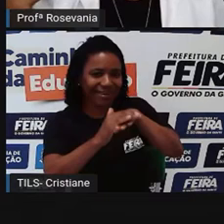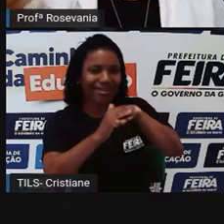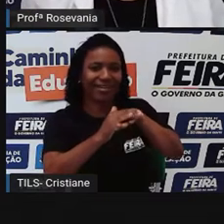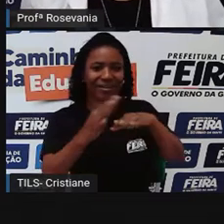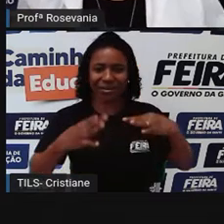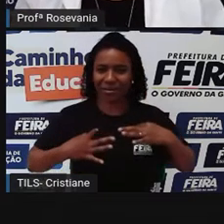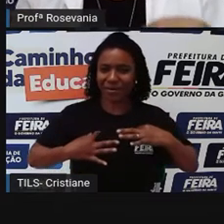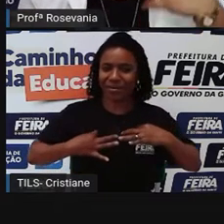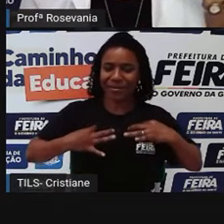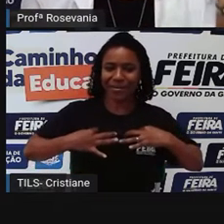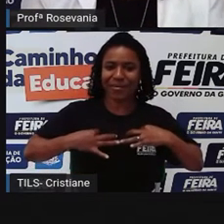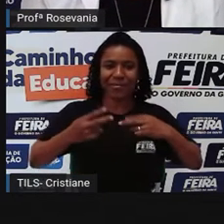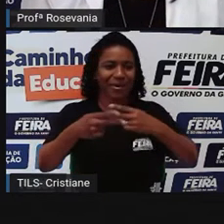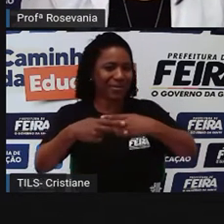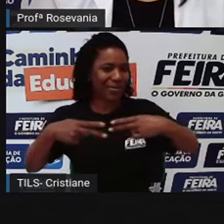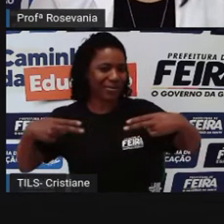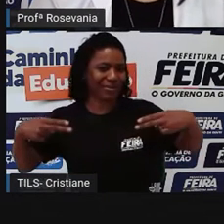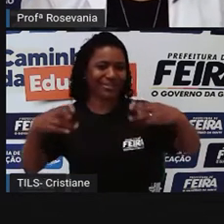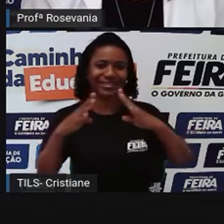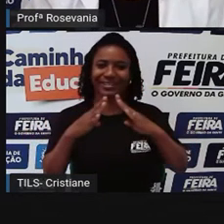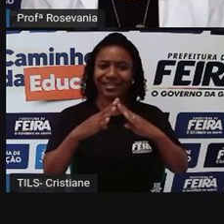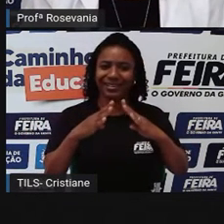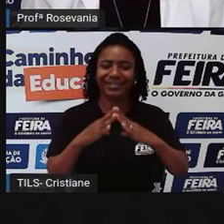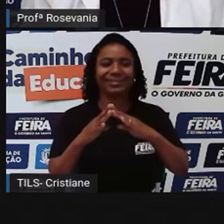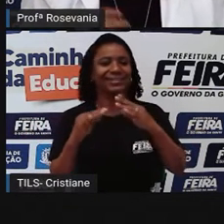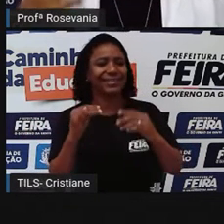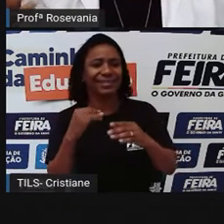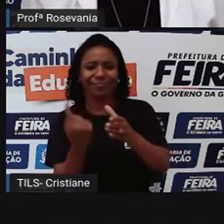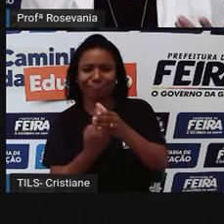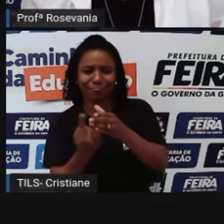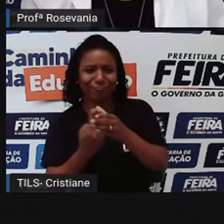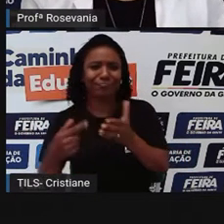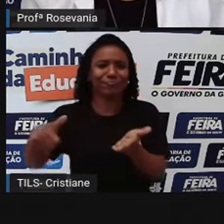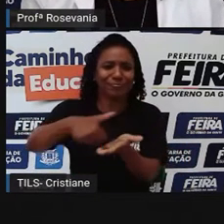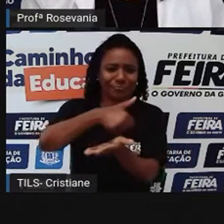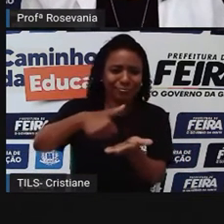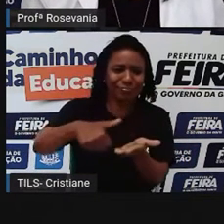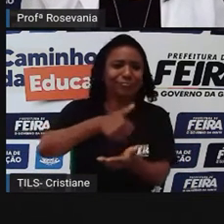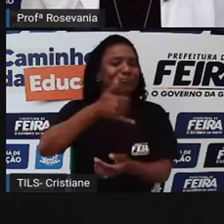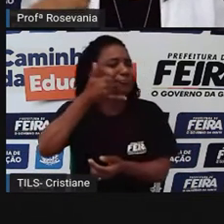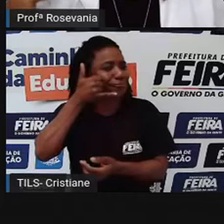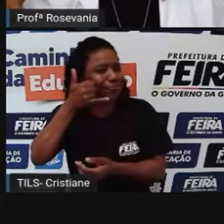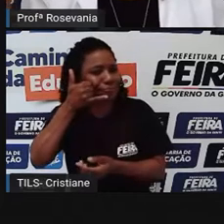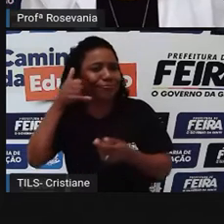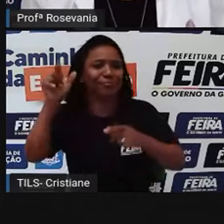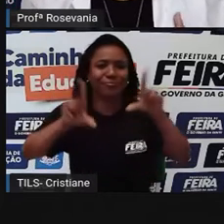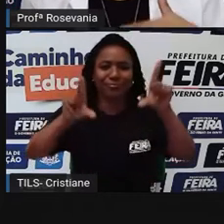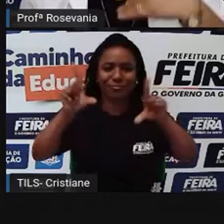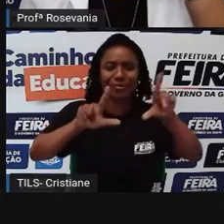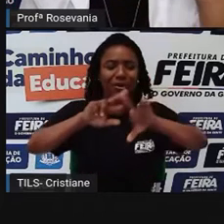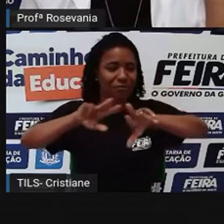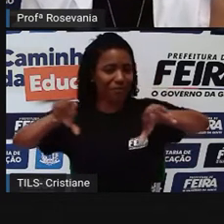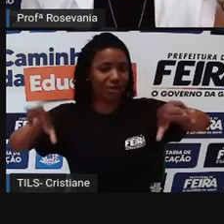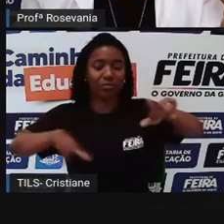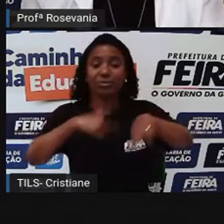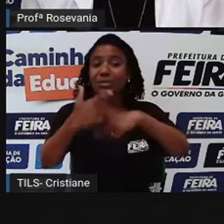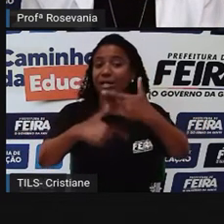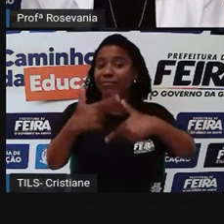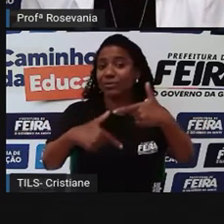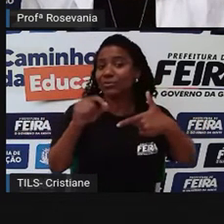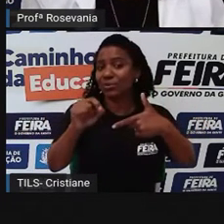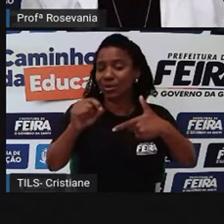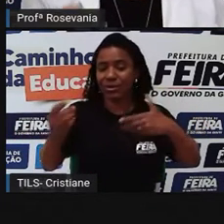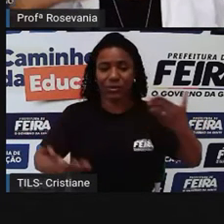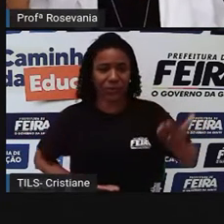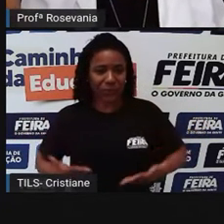roupas, utensílios domésticos, produtos eletrônicos. Quais são esses serviços? Serviços de faxina, serviços